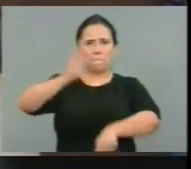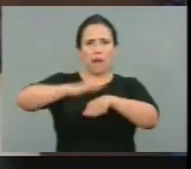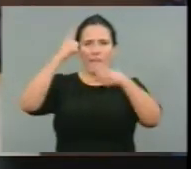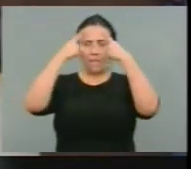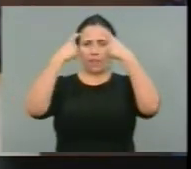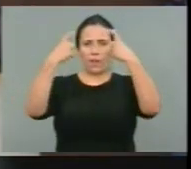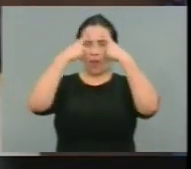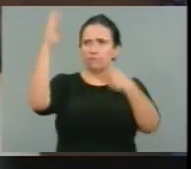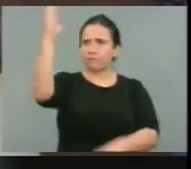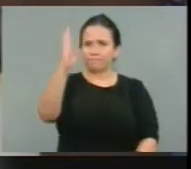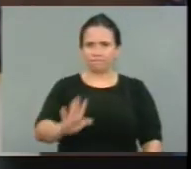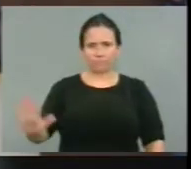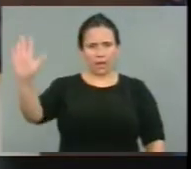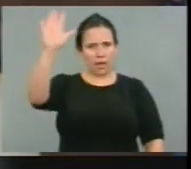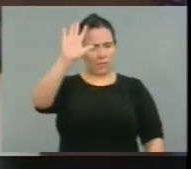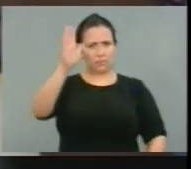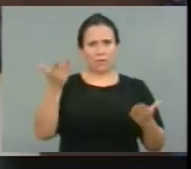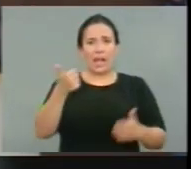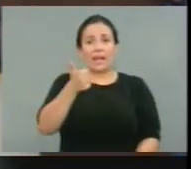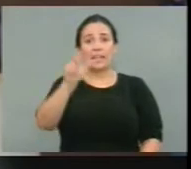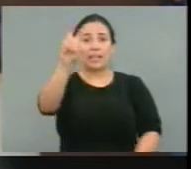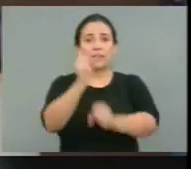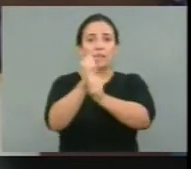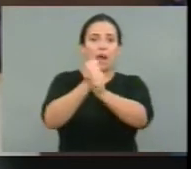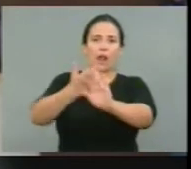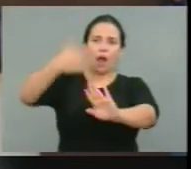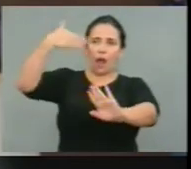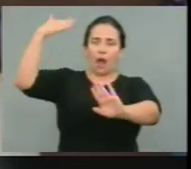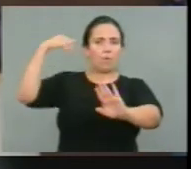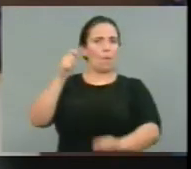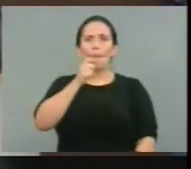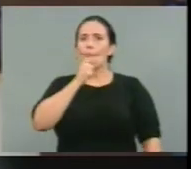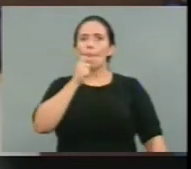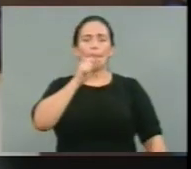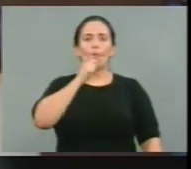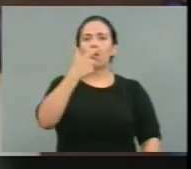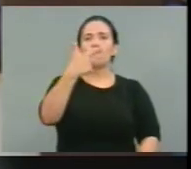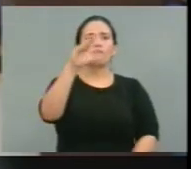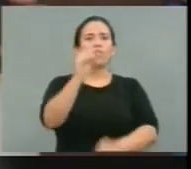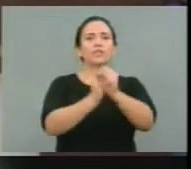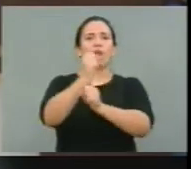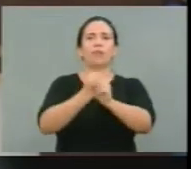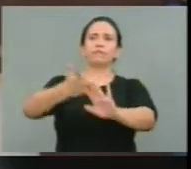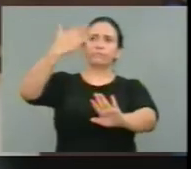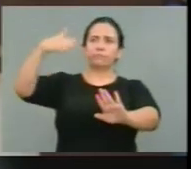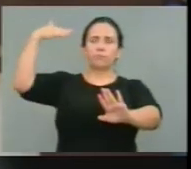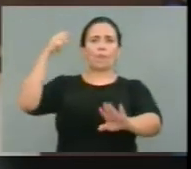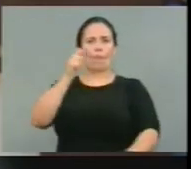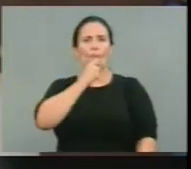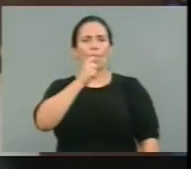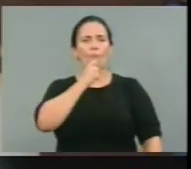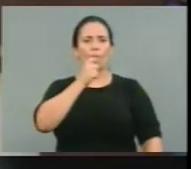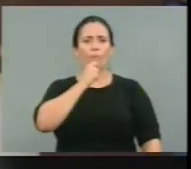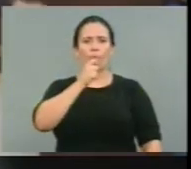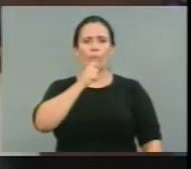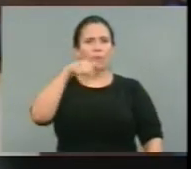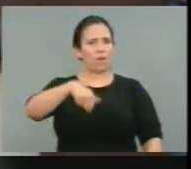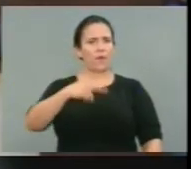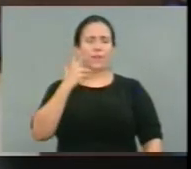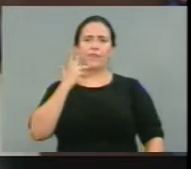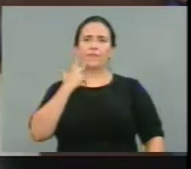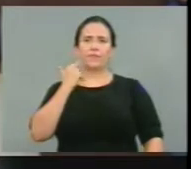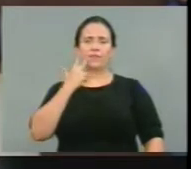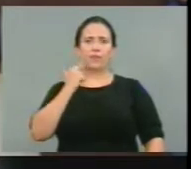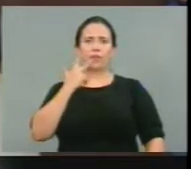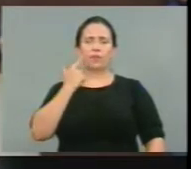do Brasil. Não era assim há 15 anos. Não era assim há 20 anos. Nós não estávamos, nós não atravessamos